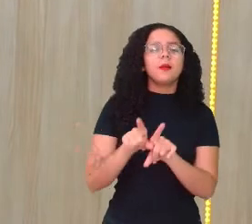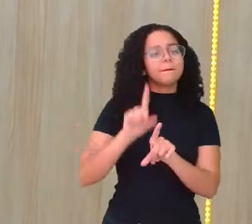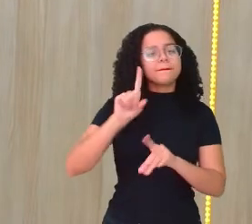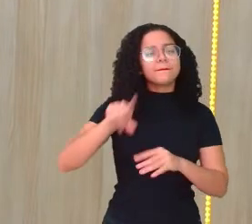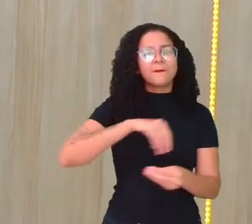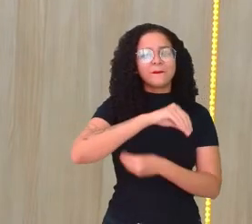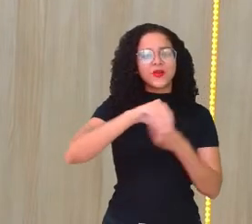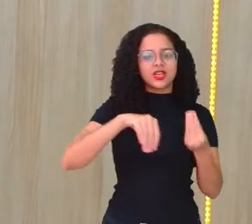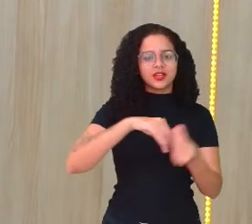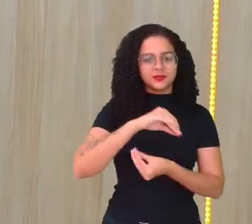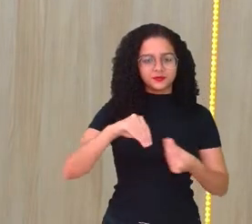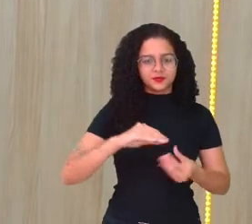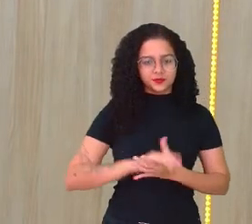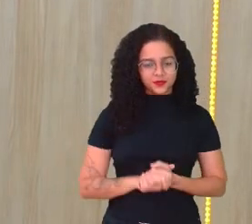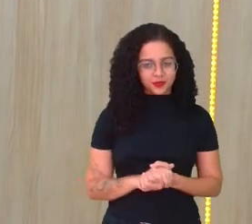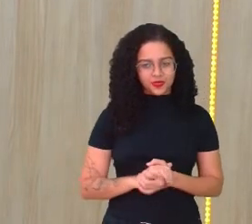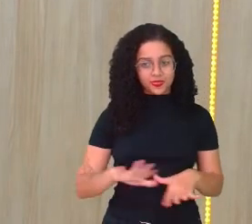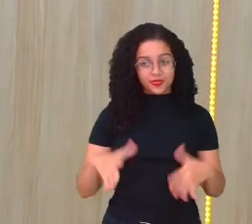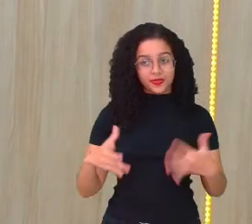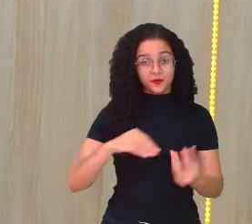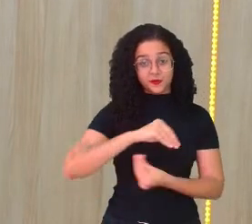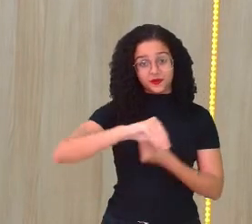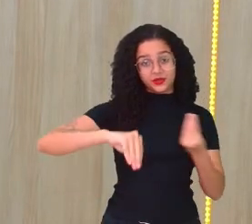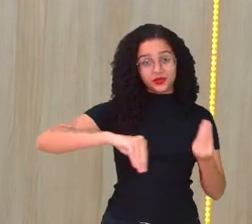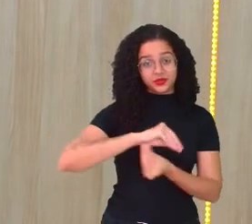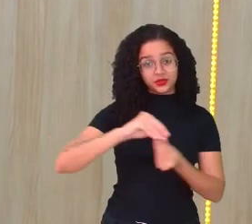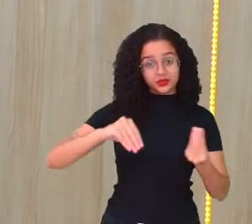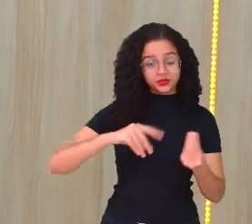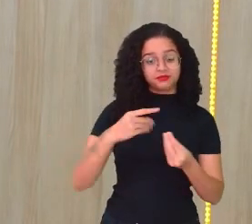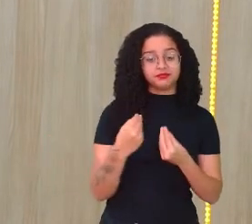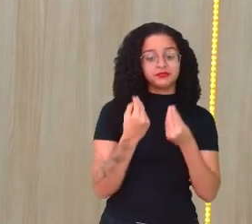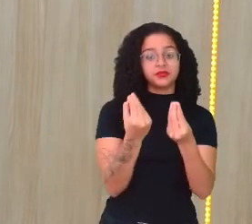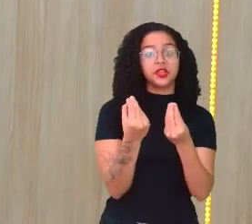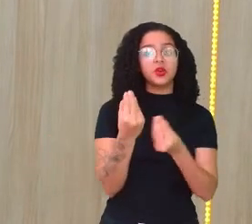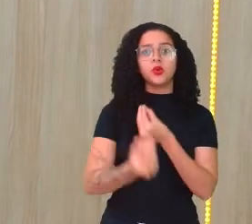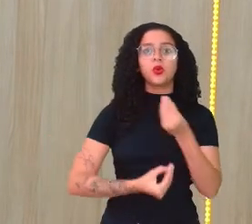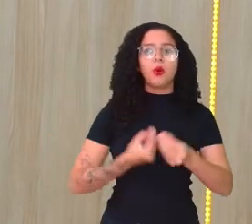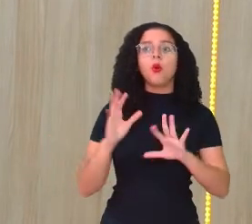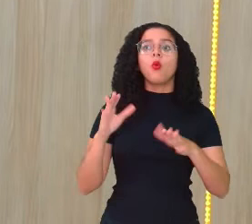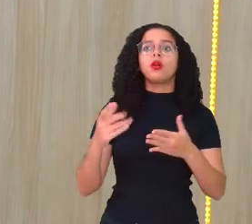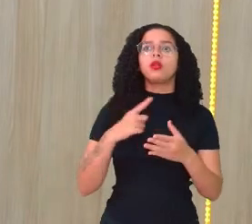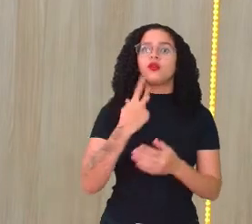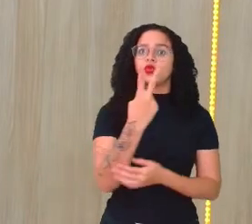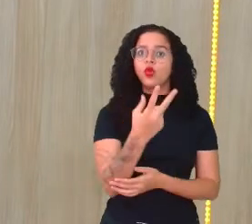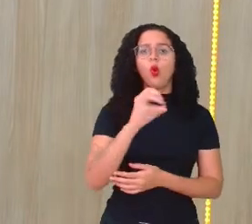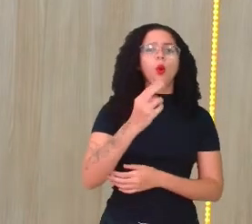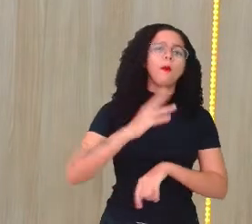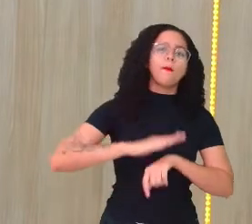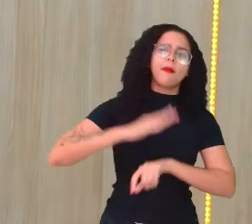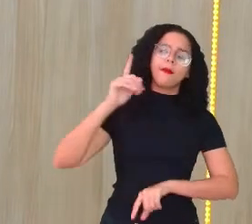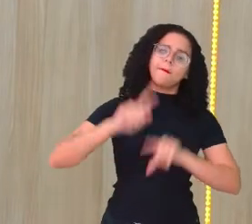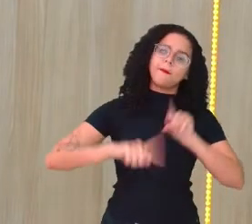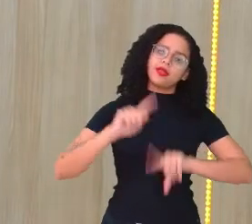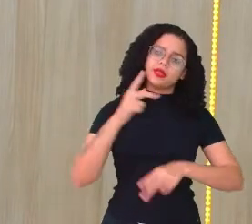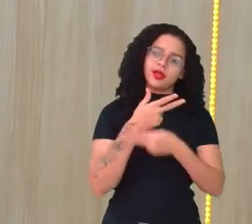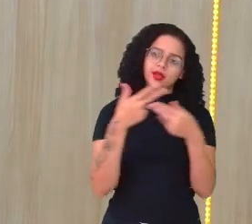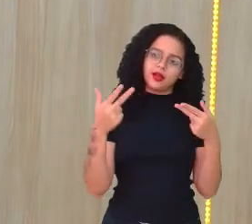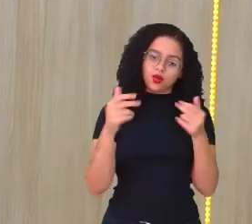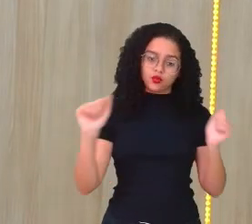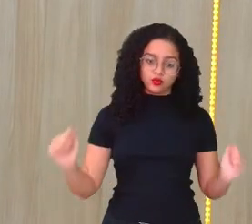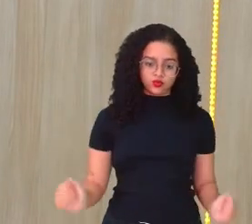mistura, não é verdade? Então, com a mistura, vai ser dada quando a gente tiver dois ou mais materiais, não é?